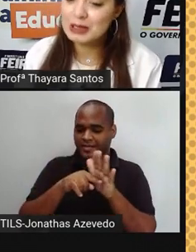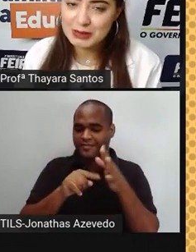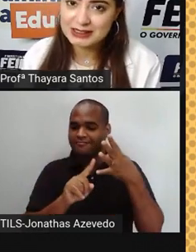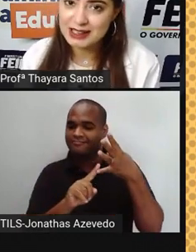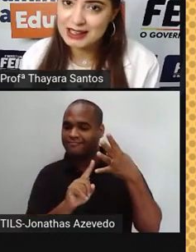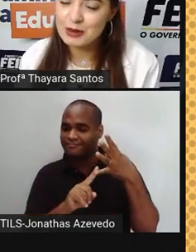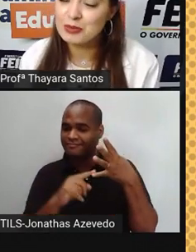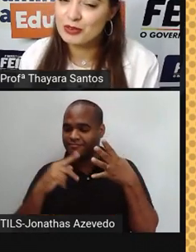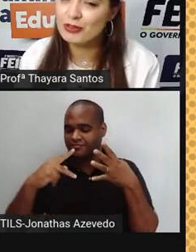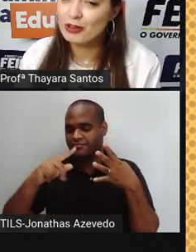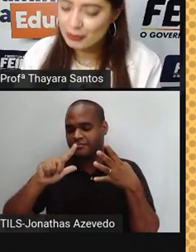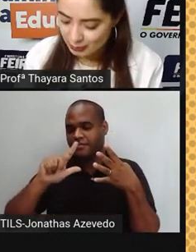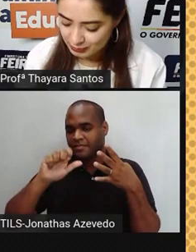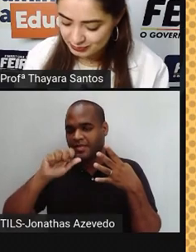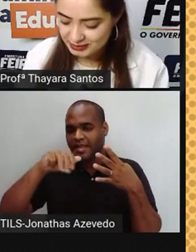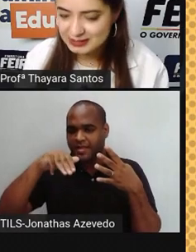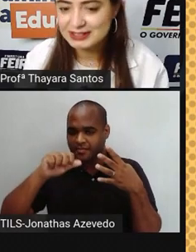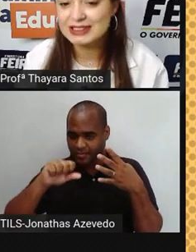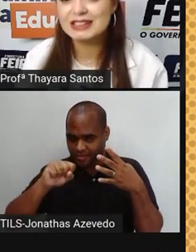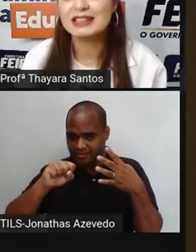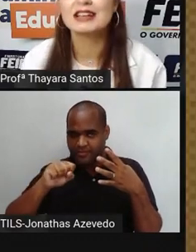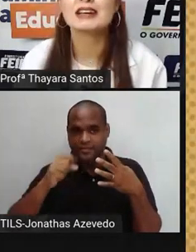estado da matéria, por favor.